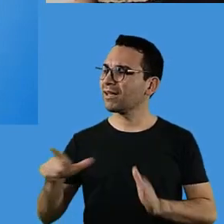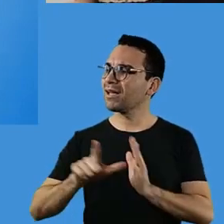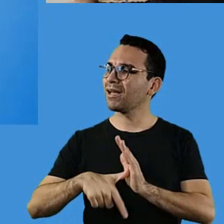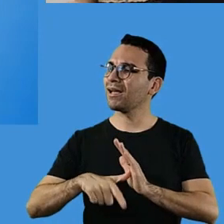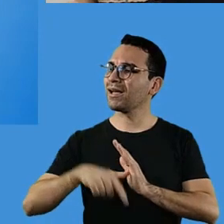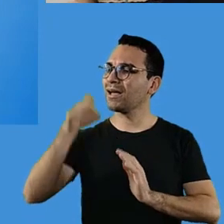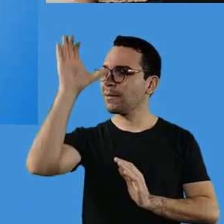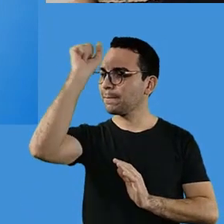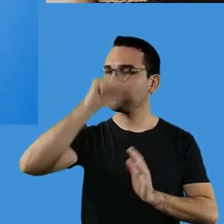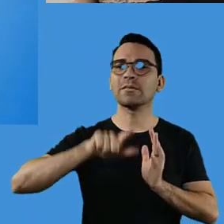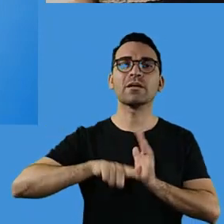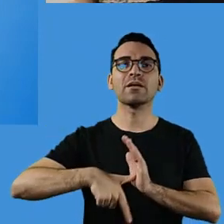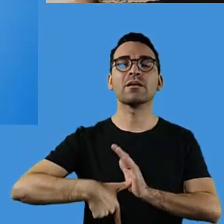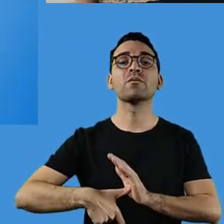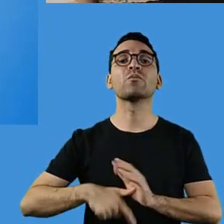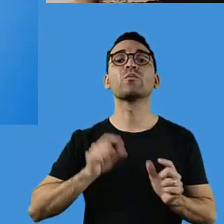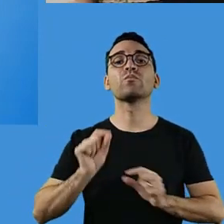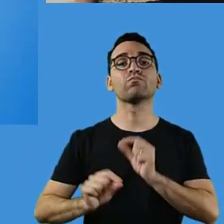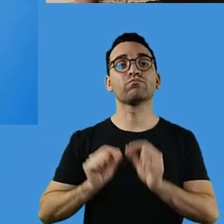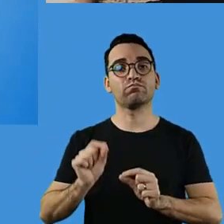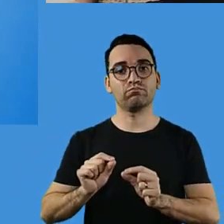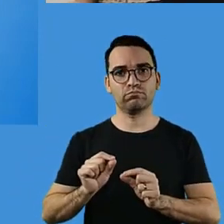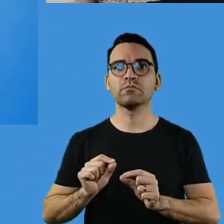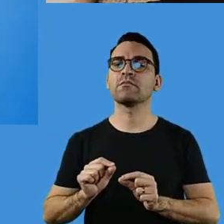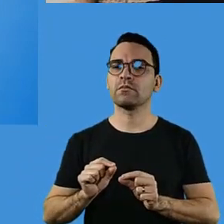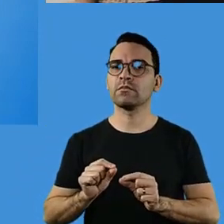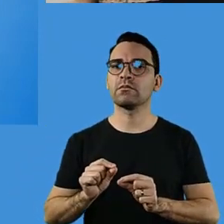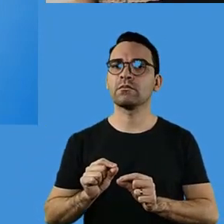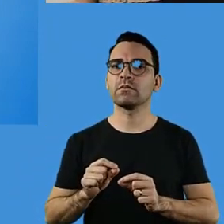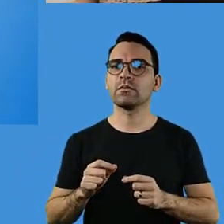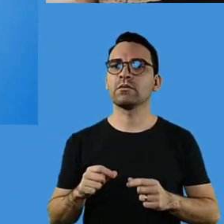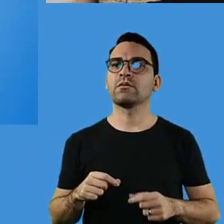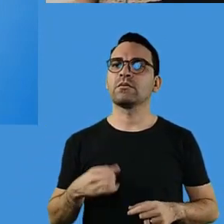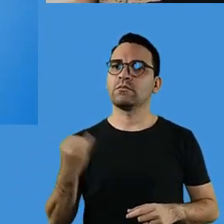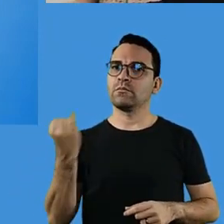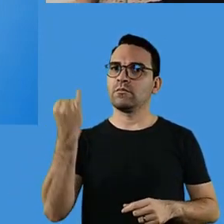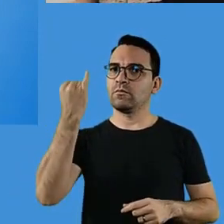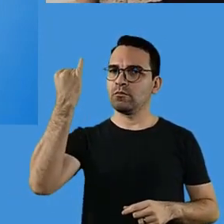defasado? e para isso a gente precisa ter um bom instrumento,